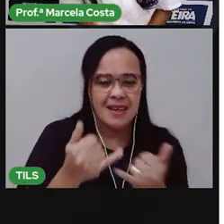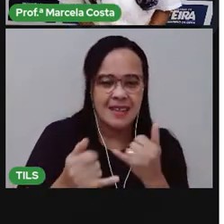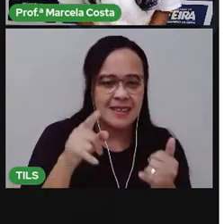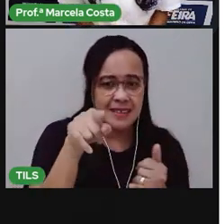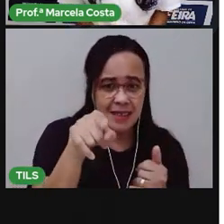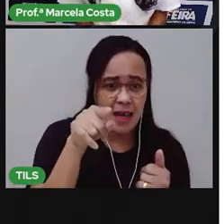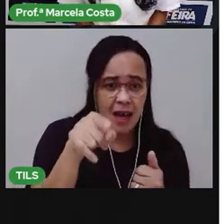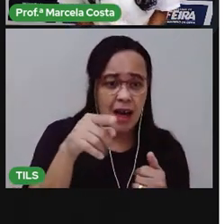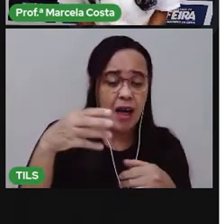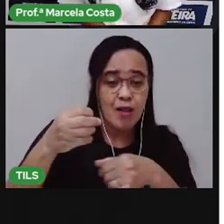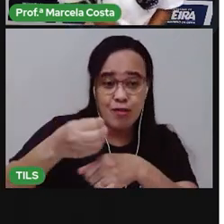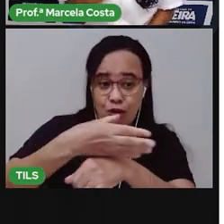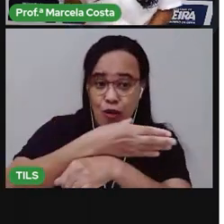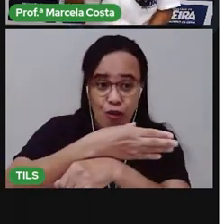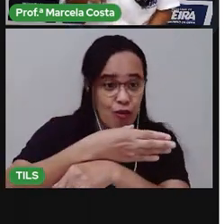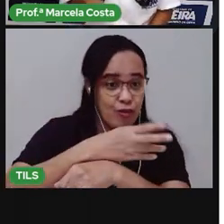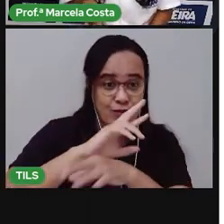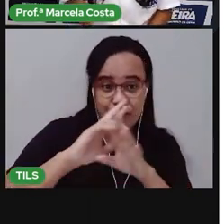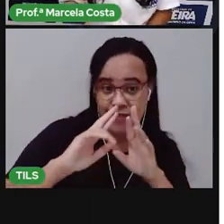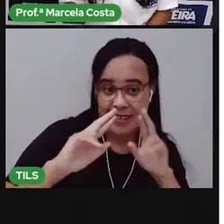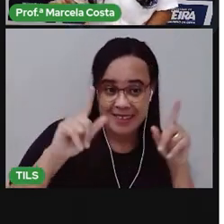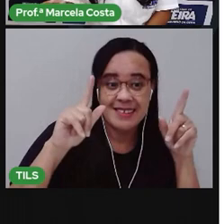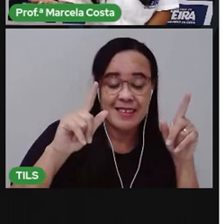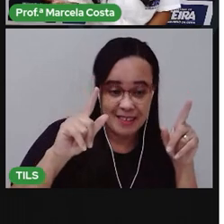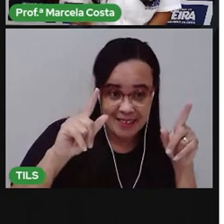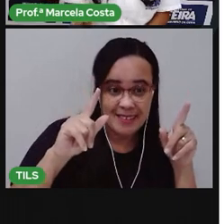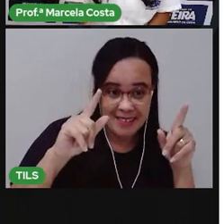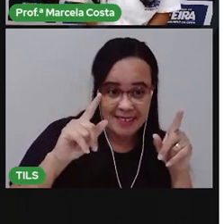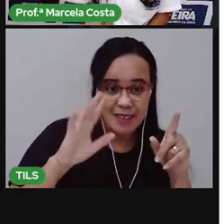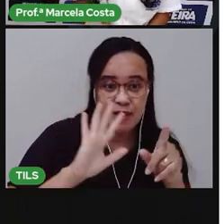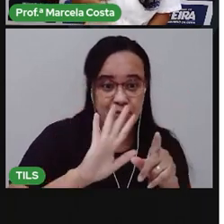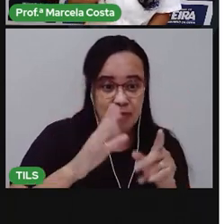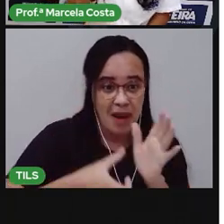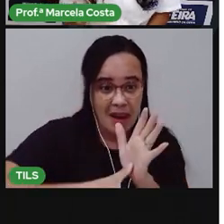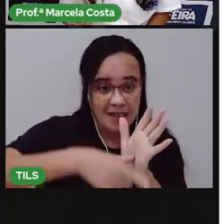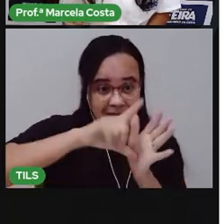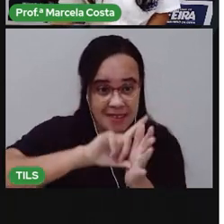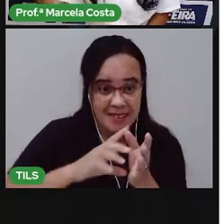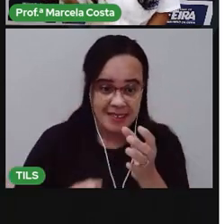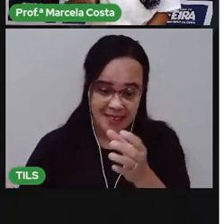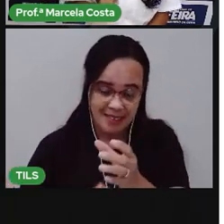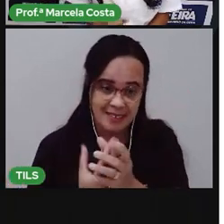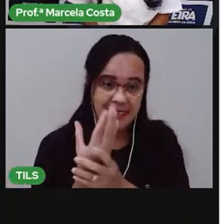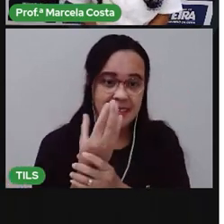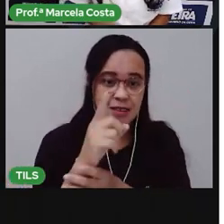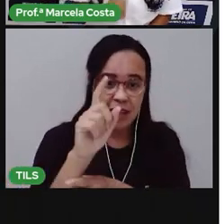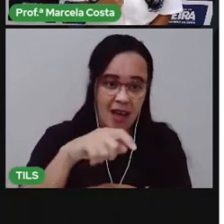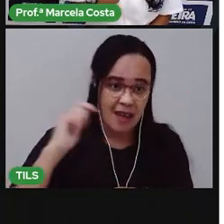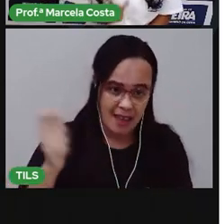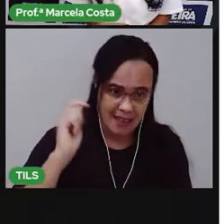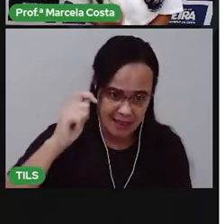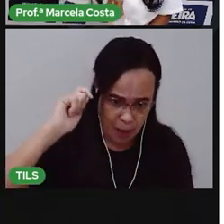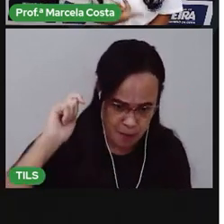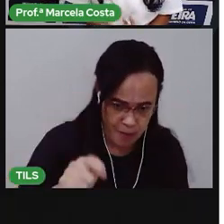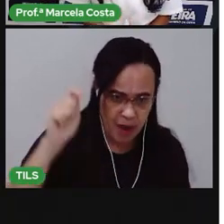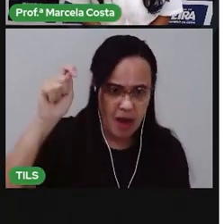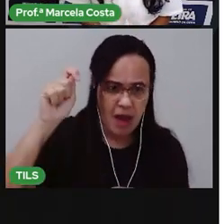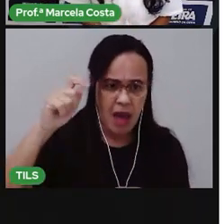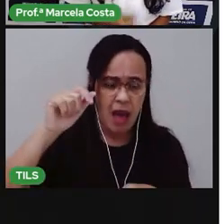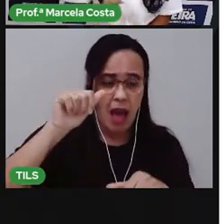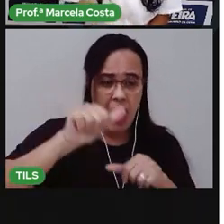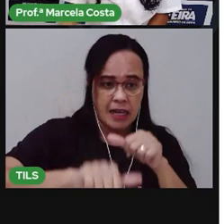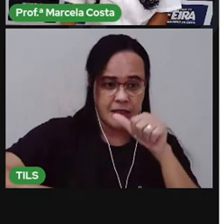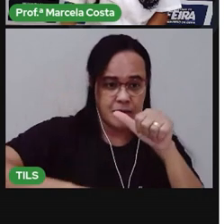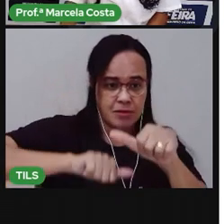vocês gostam bastante. Ele foi originado, ele foi, na verdade, uma evolução desse brinquedo antigo, que é o